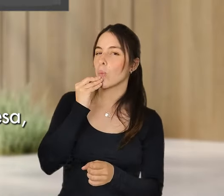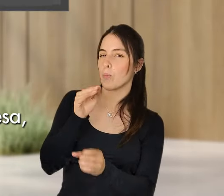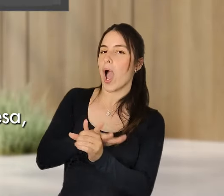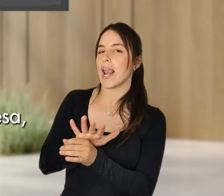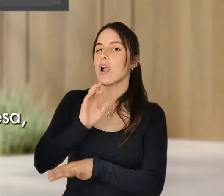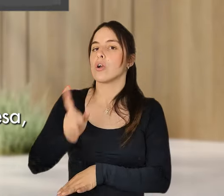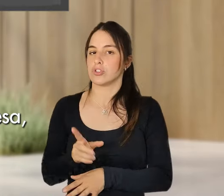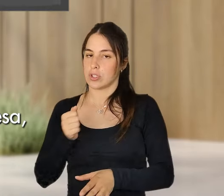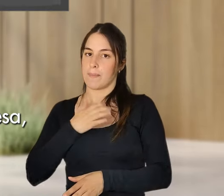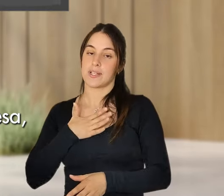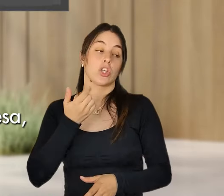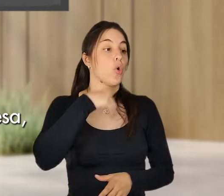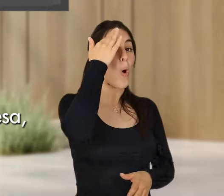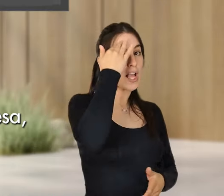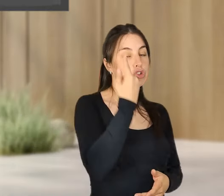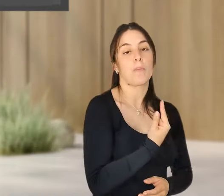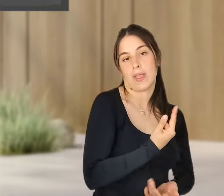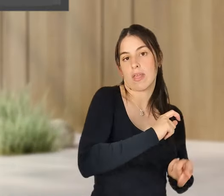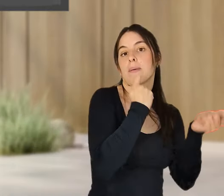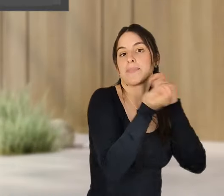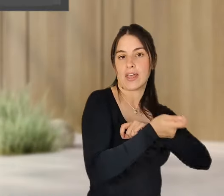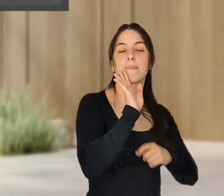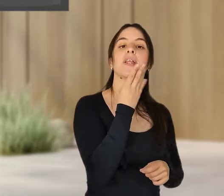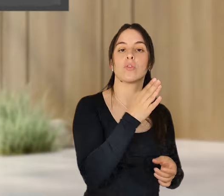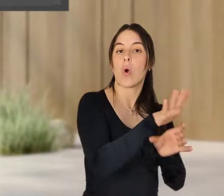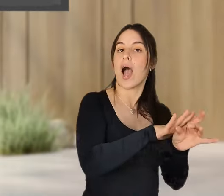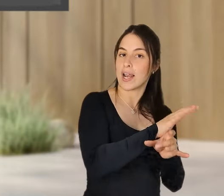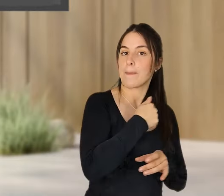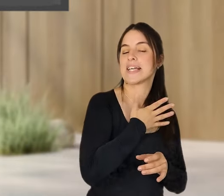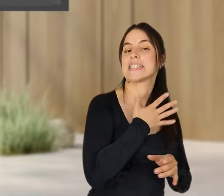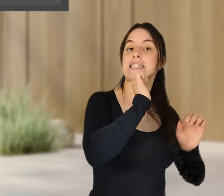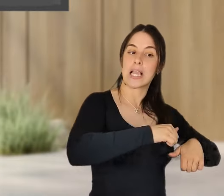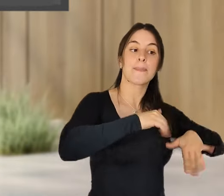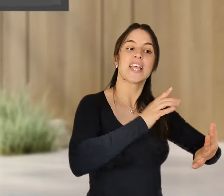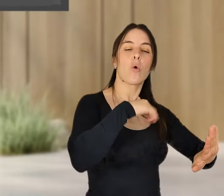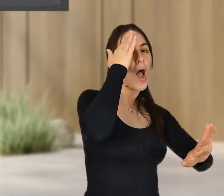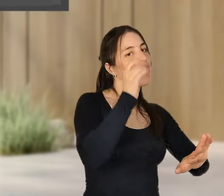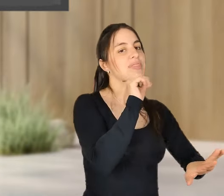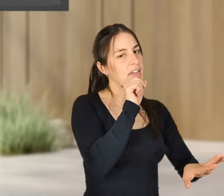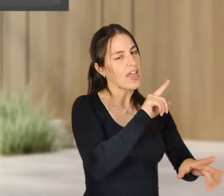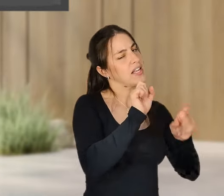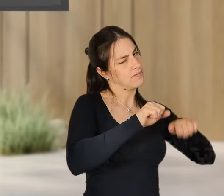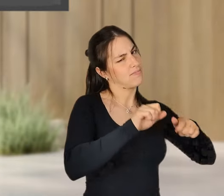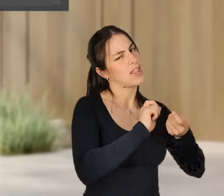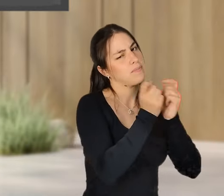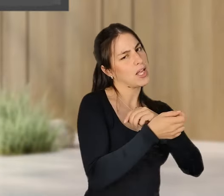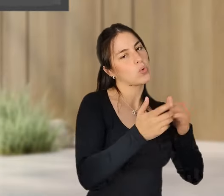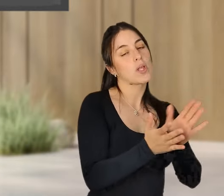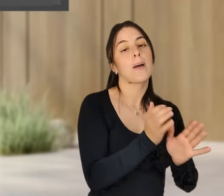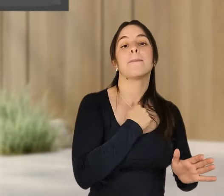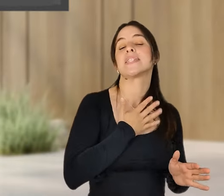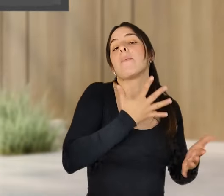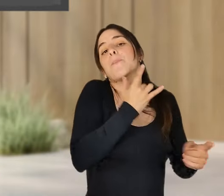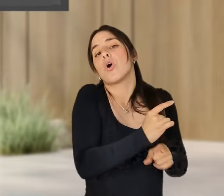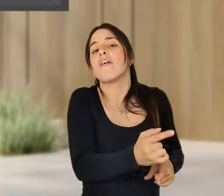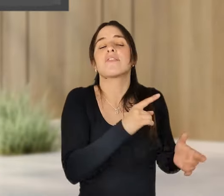a cada empresa, mas eu acho que é possível e deve ser pensado em colacionar em todos os setores, em todas as empresas. A verdade é